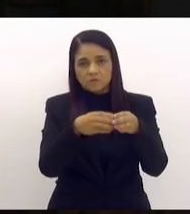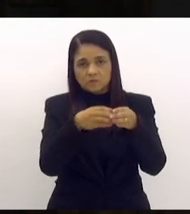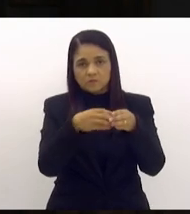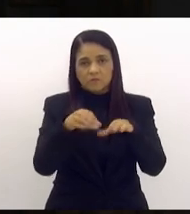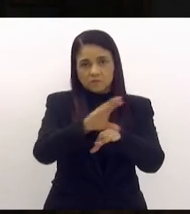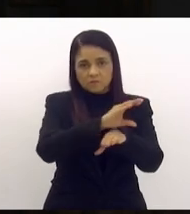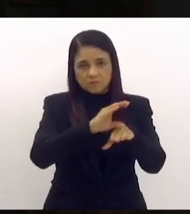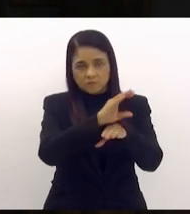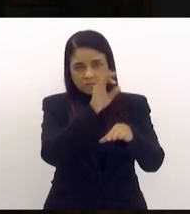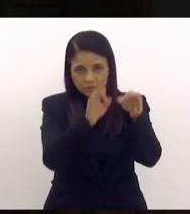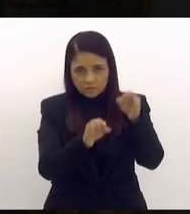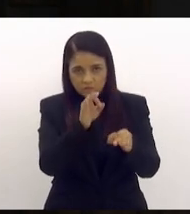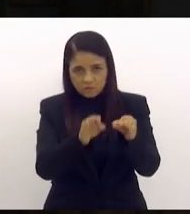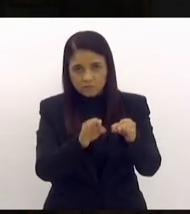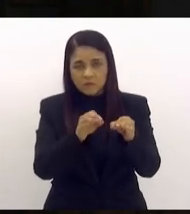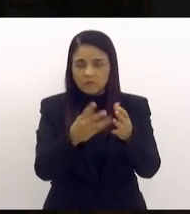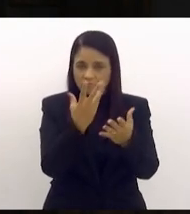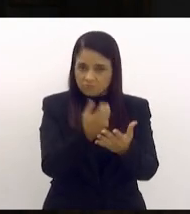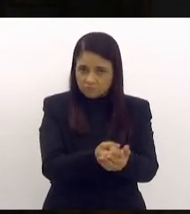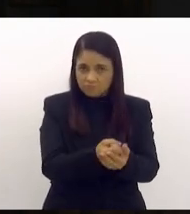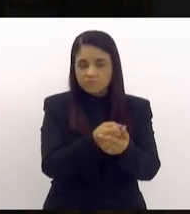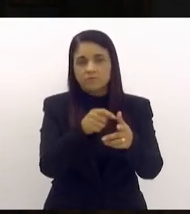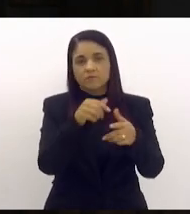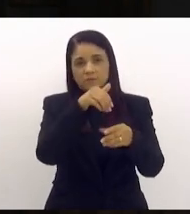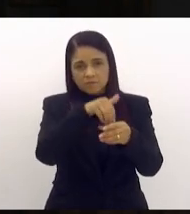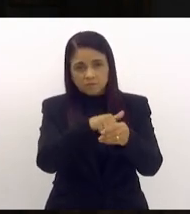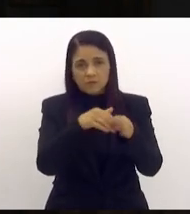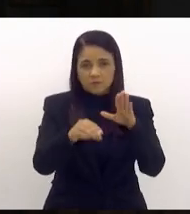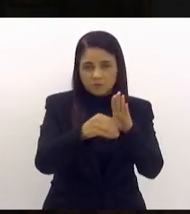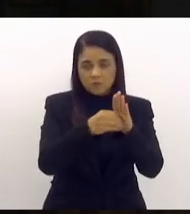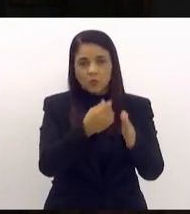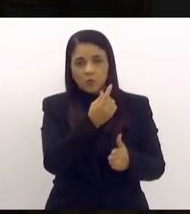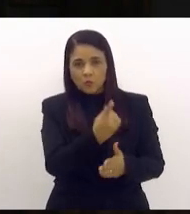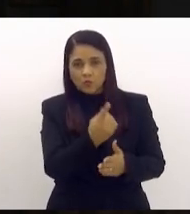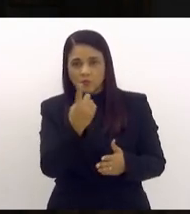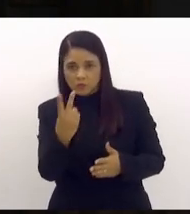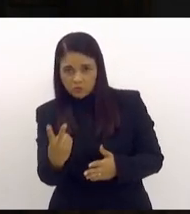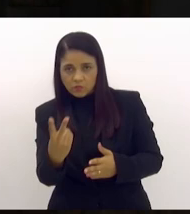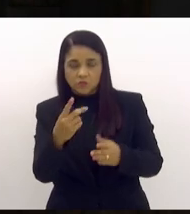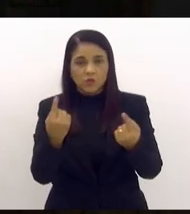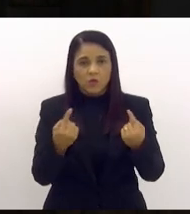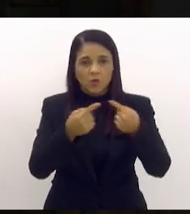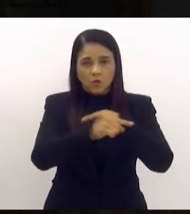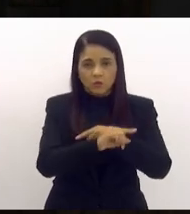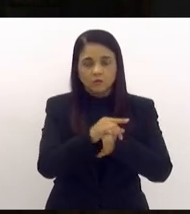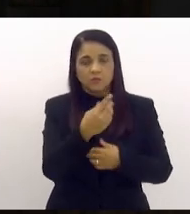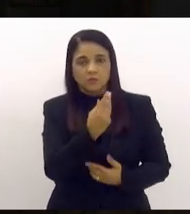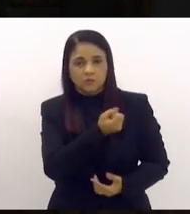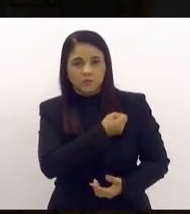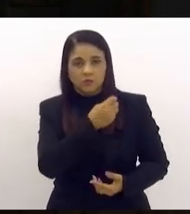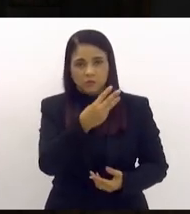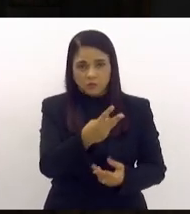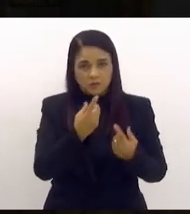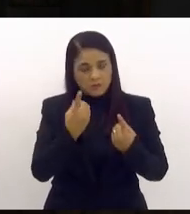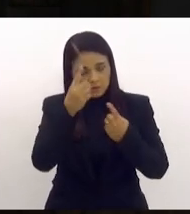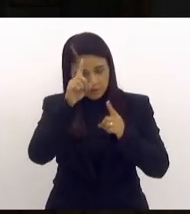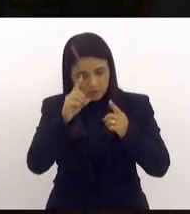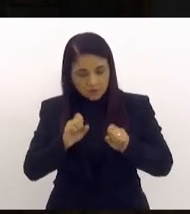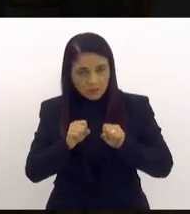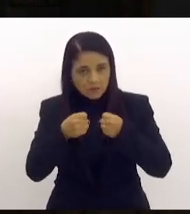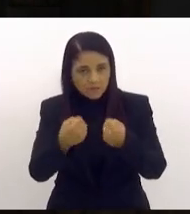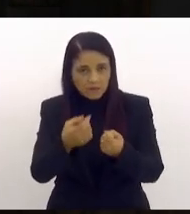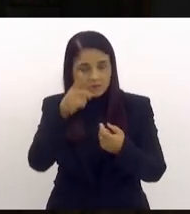Constituição de Justiça Favorável, as emendas número 1 e 2 e contrária à emenda número 3 de Defesa dos Direitos da Mulher